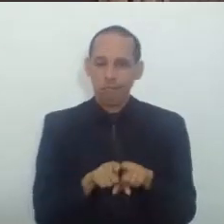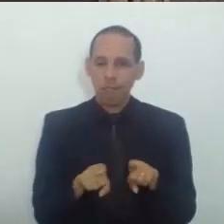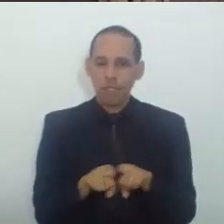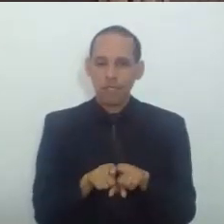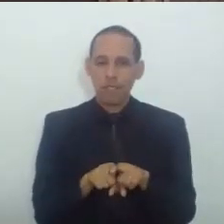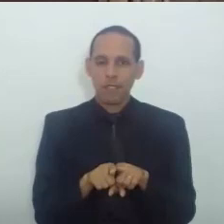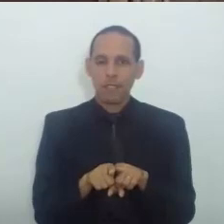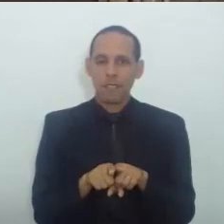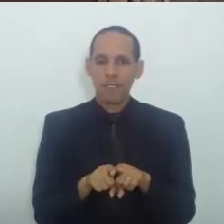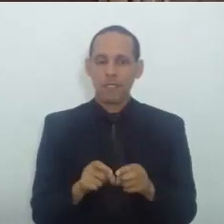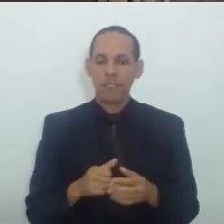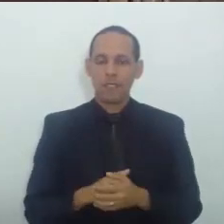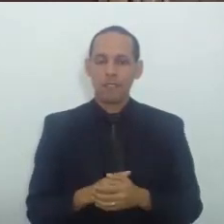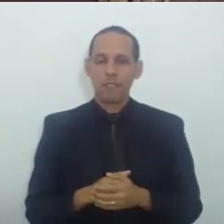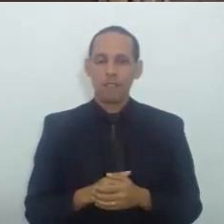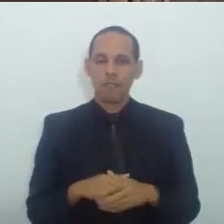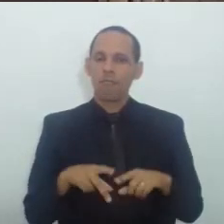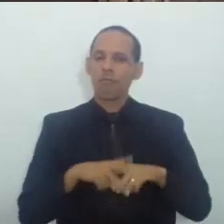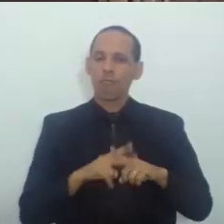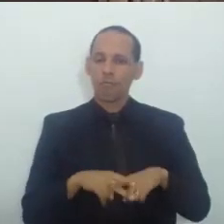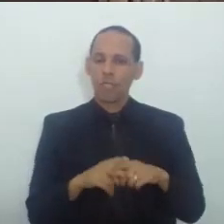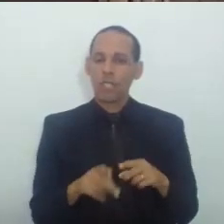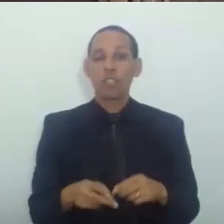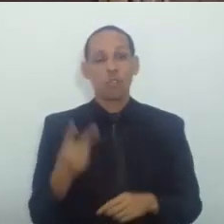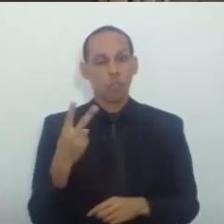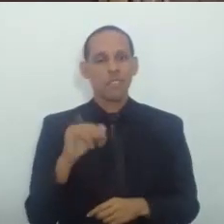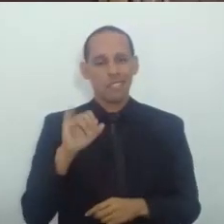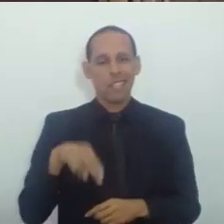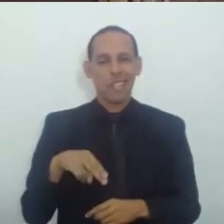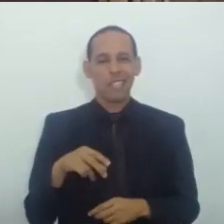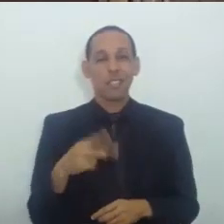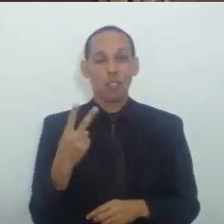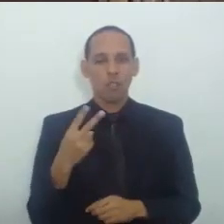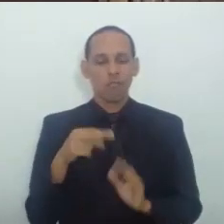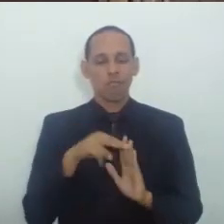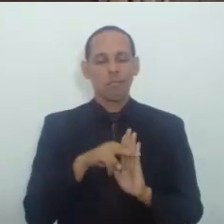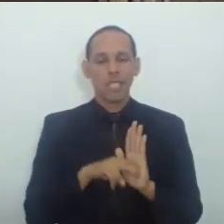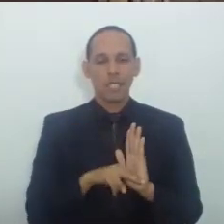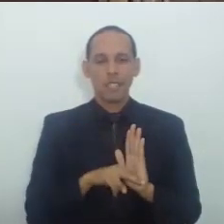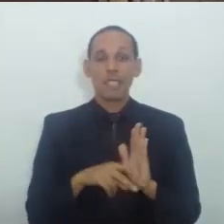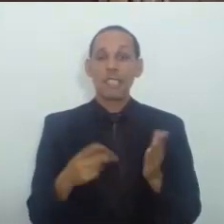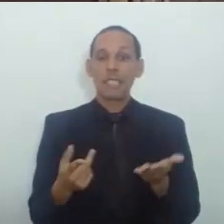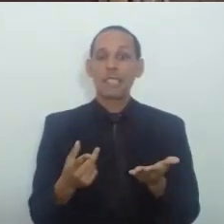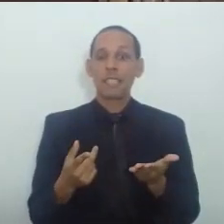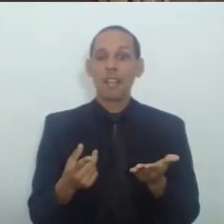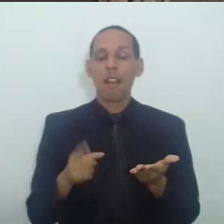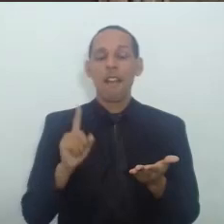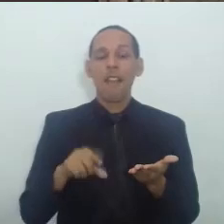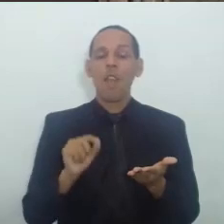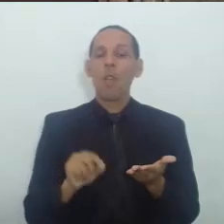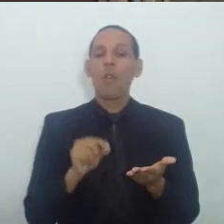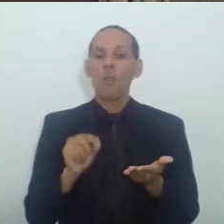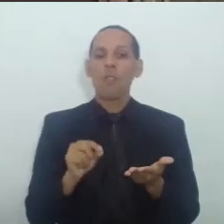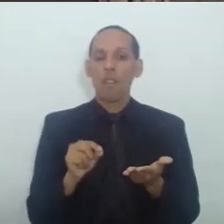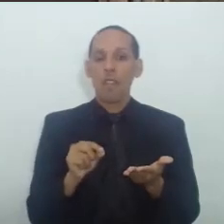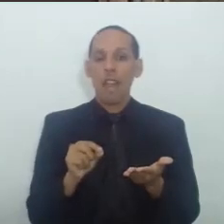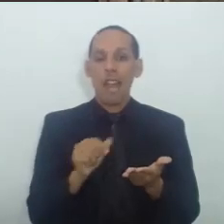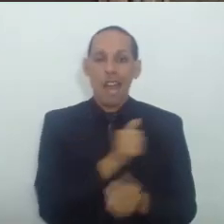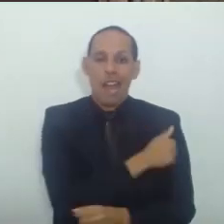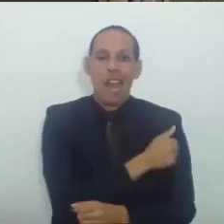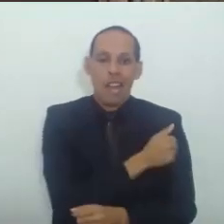Dois Instrumentos Normativos A previsão Expressa De que os Alunos Dos órgãos De formação De policiais Militares São